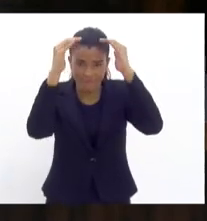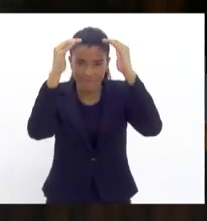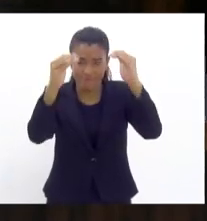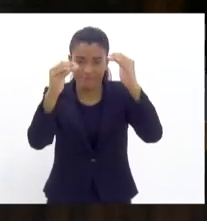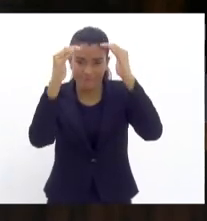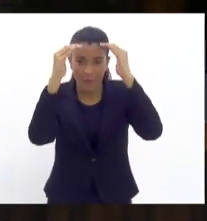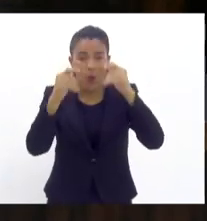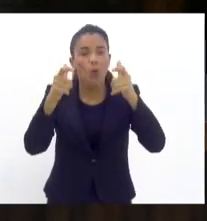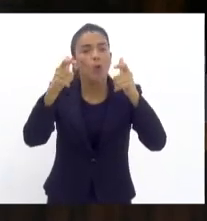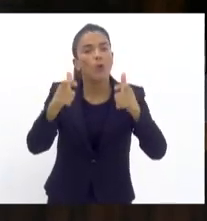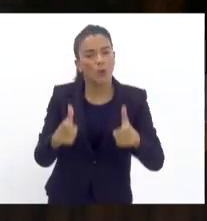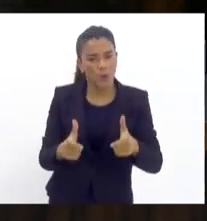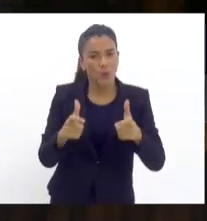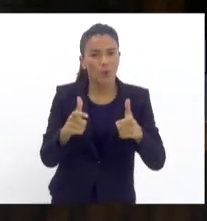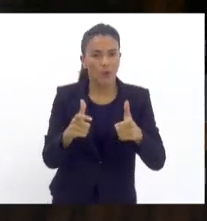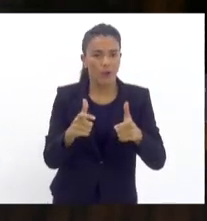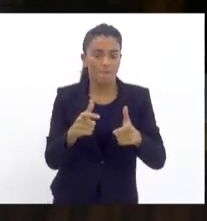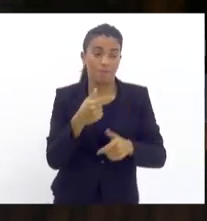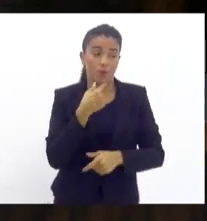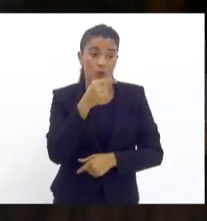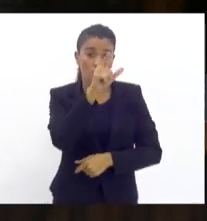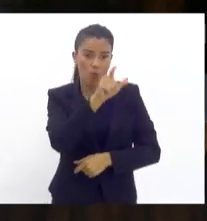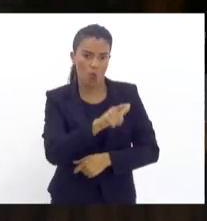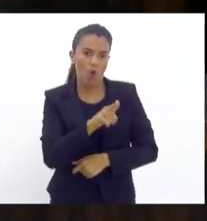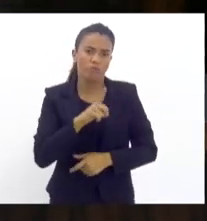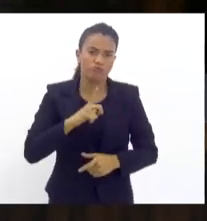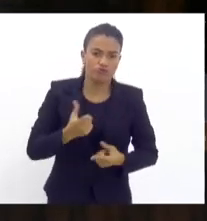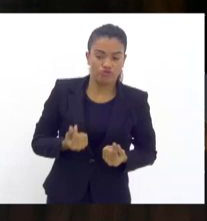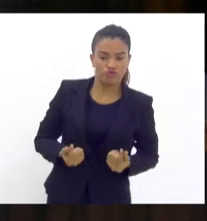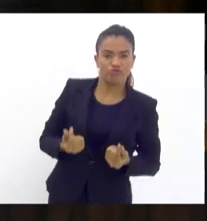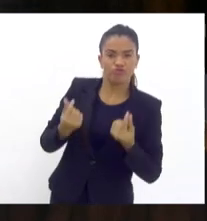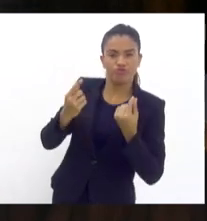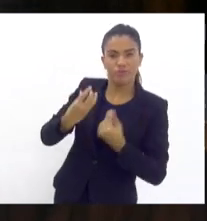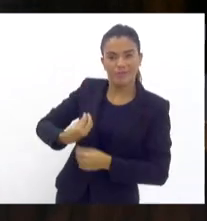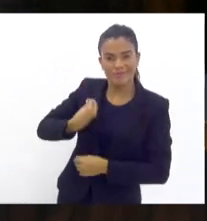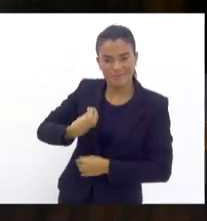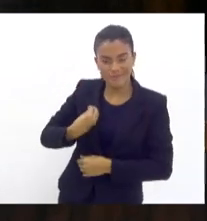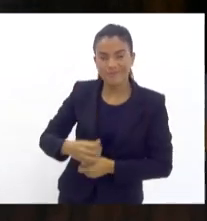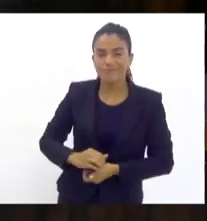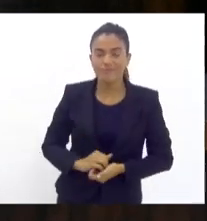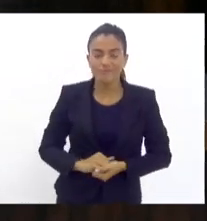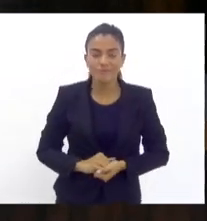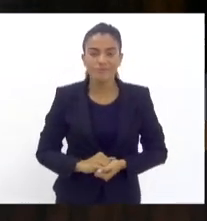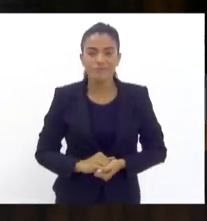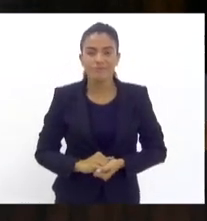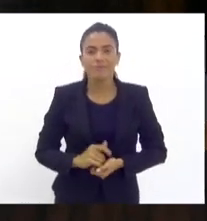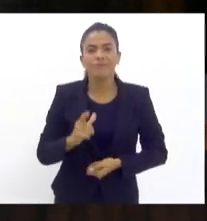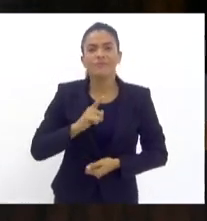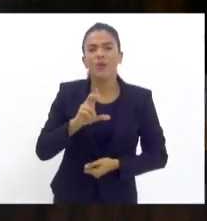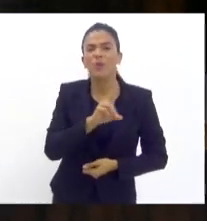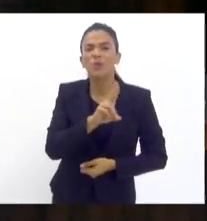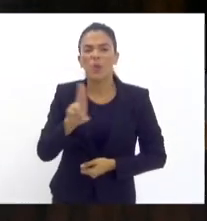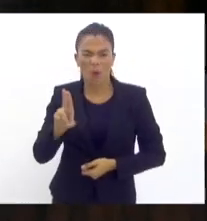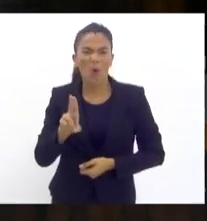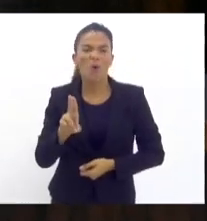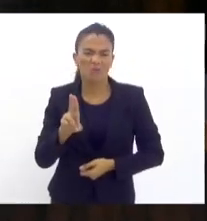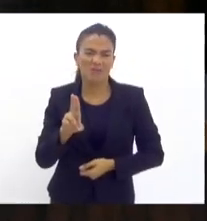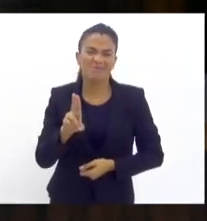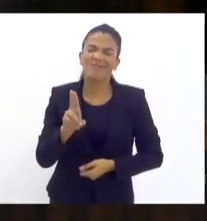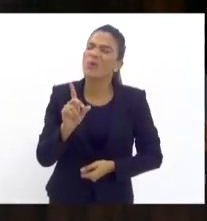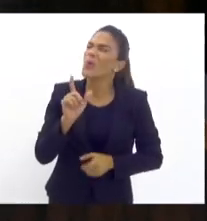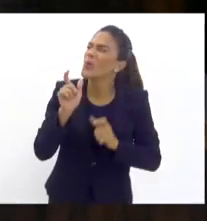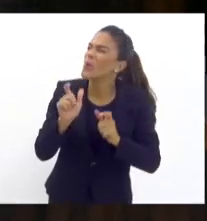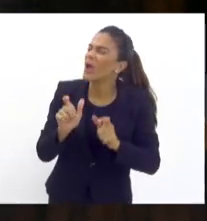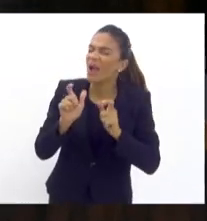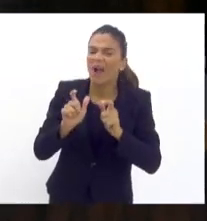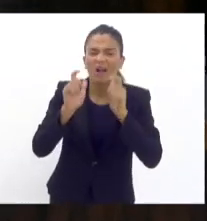naquele local em que esse homem de posses estava. Que tem até um nome específico esse tipo de abrigo.